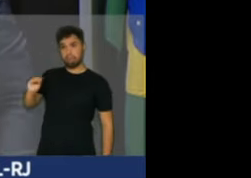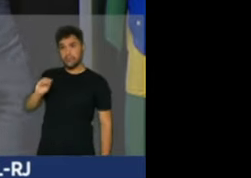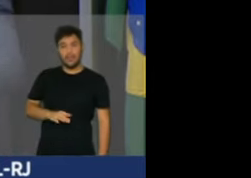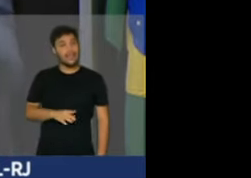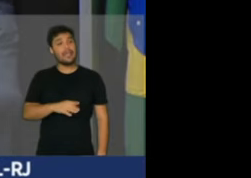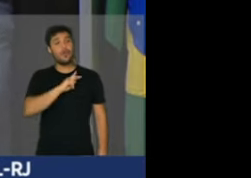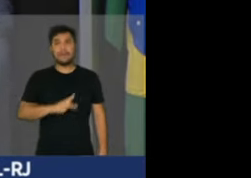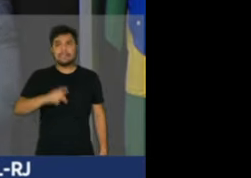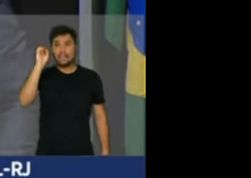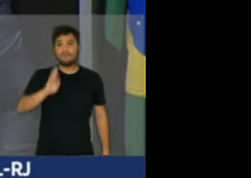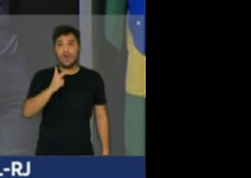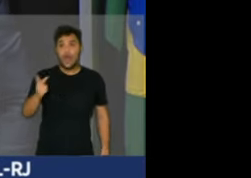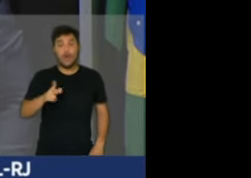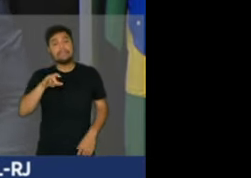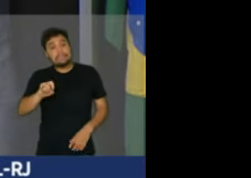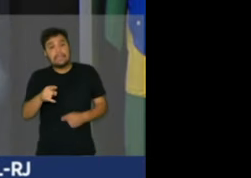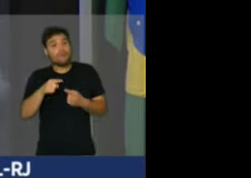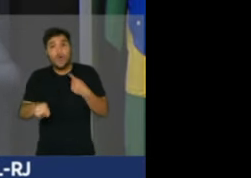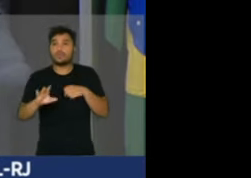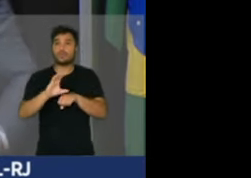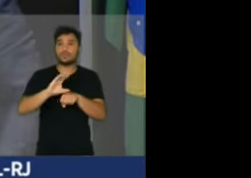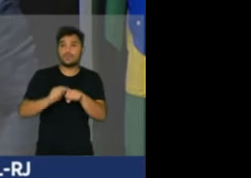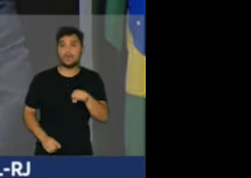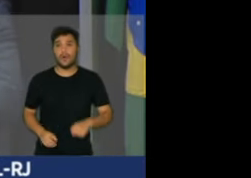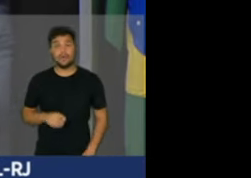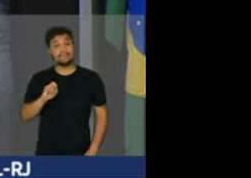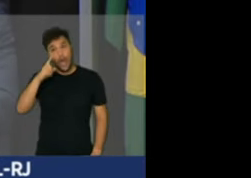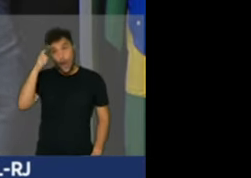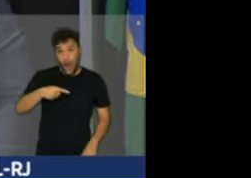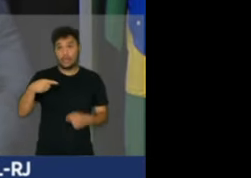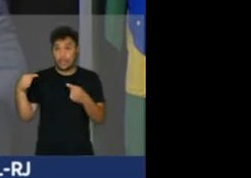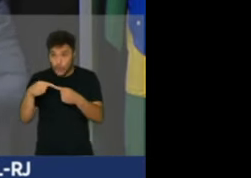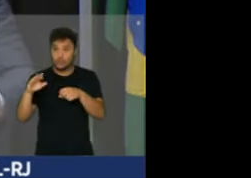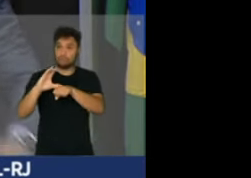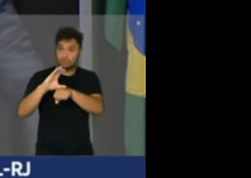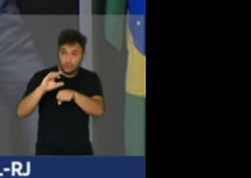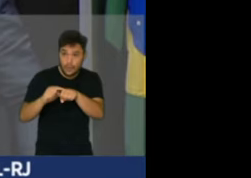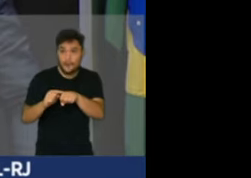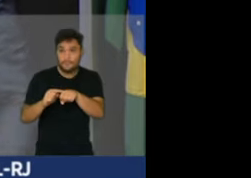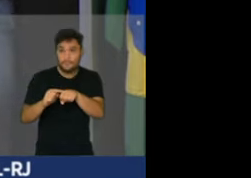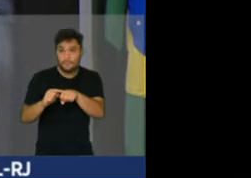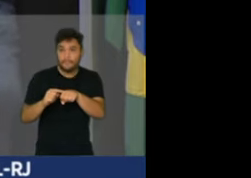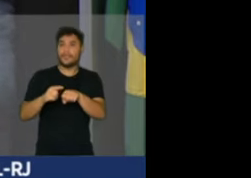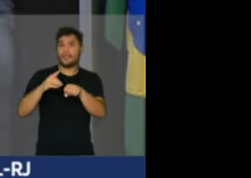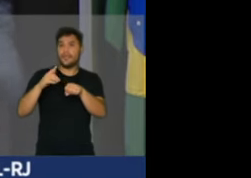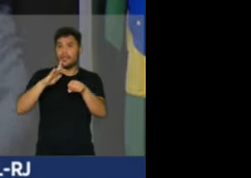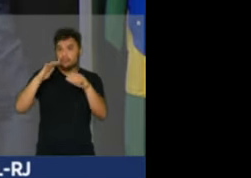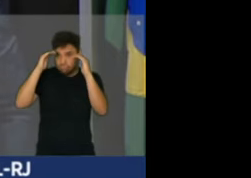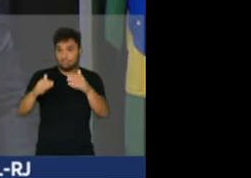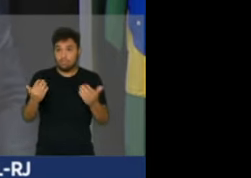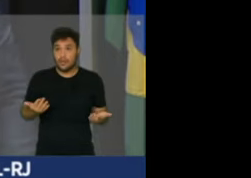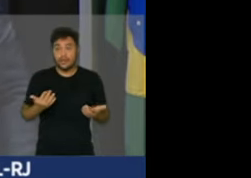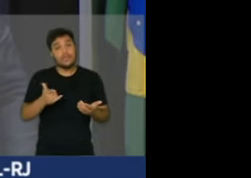referiu às ordens inconstitucionais, porque ordem constitucional, ilegal, não se cumpre. E isso está inclusive